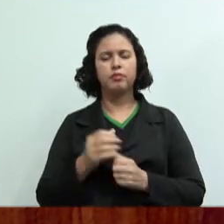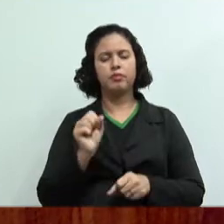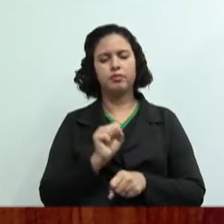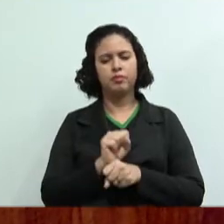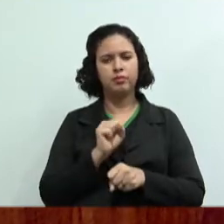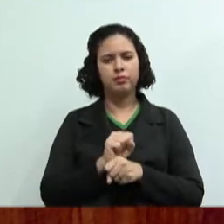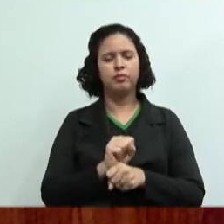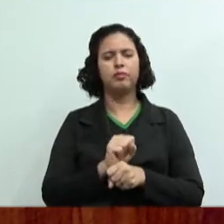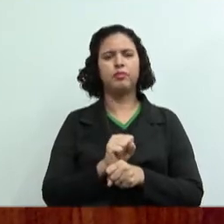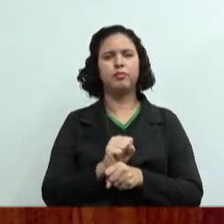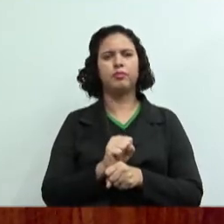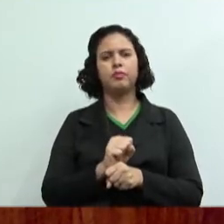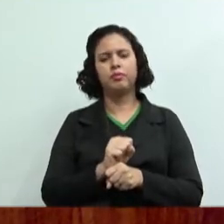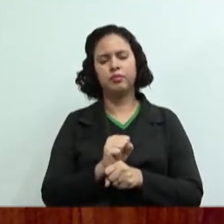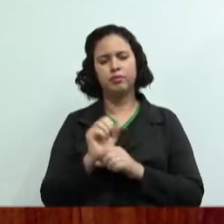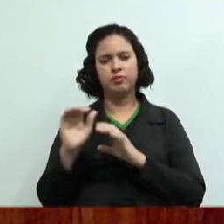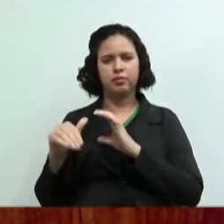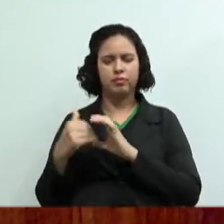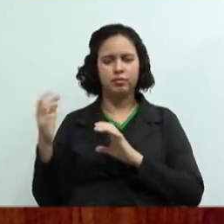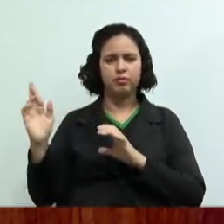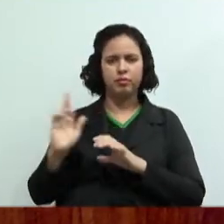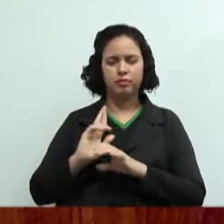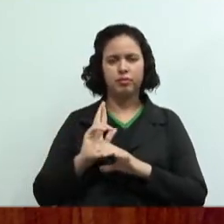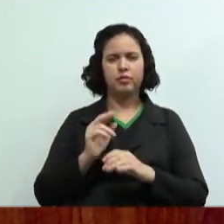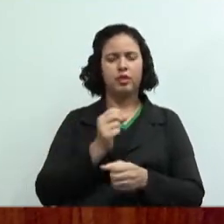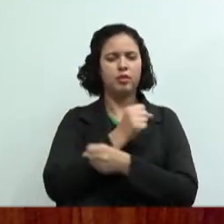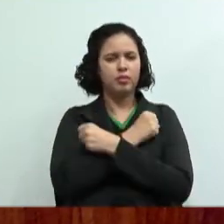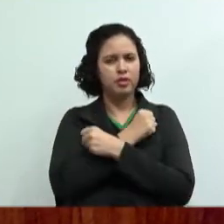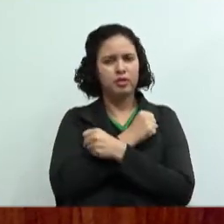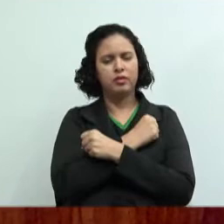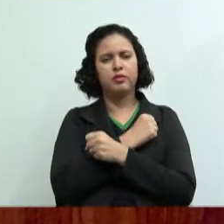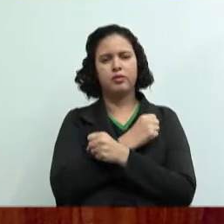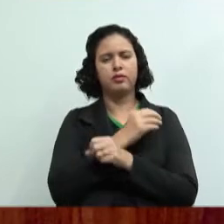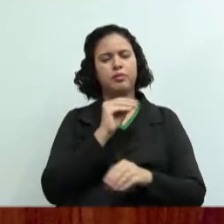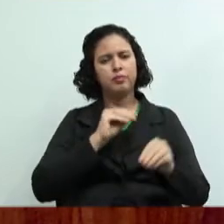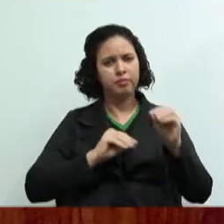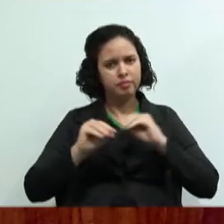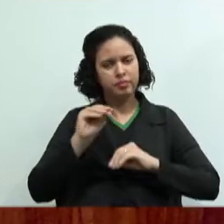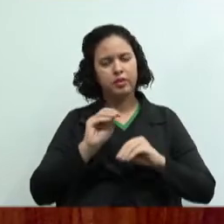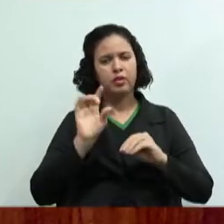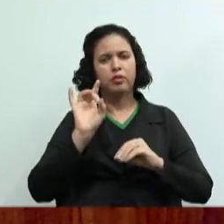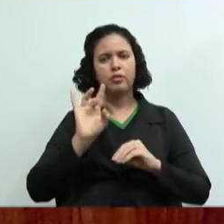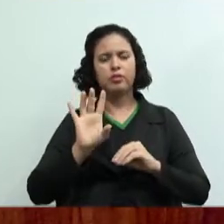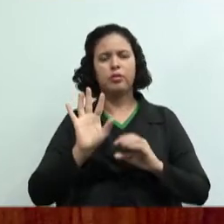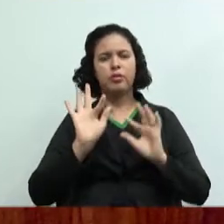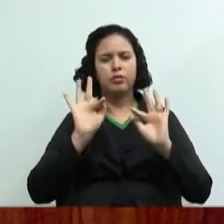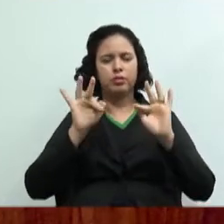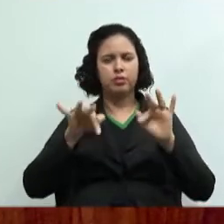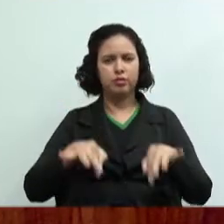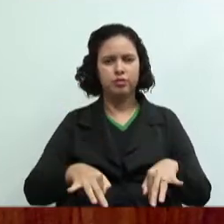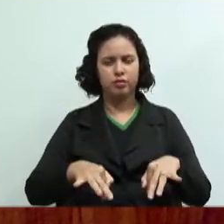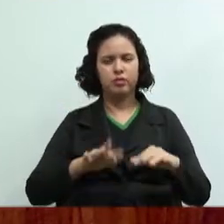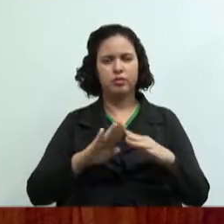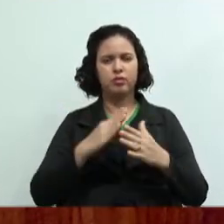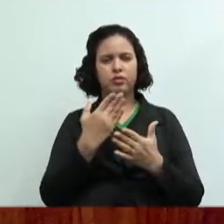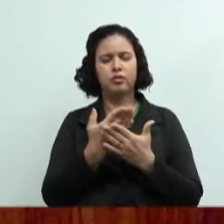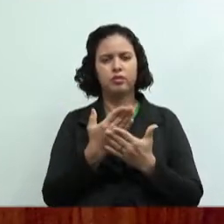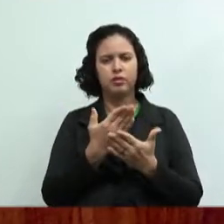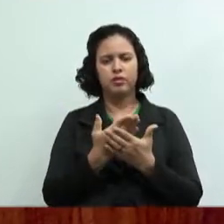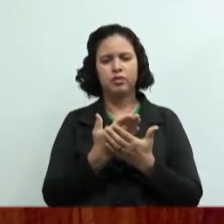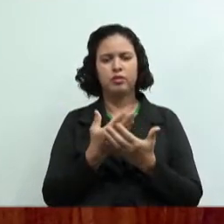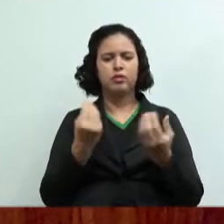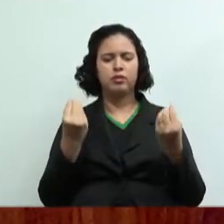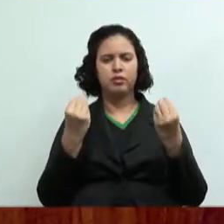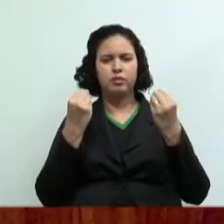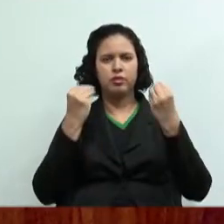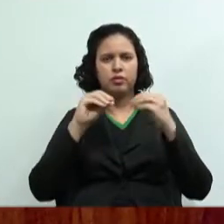abraços. E a professora Fernanda já tinha falado que os beijos e os abraços serão mandados somente para as escolas que colocaram